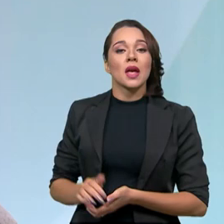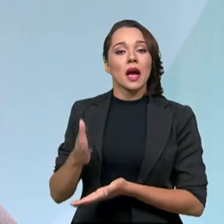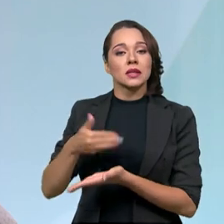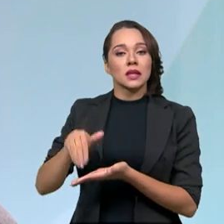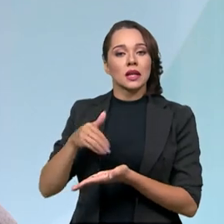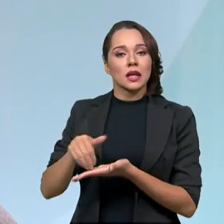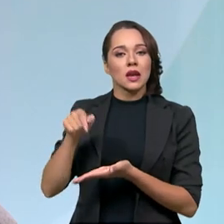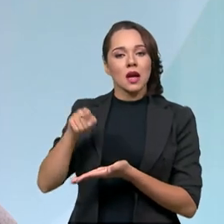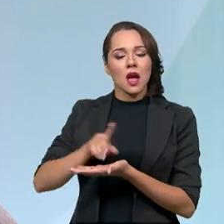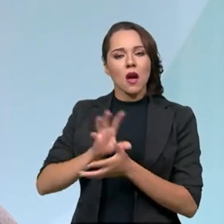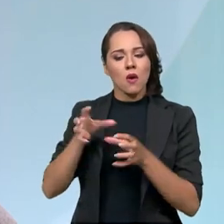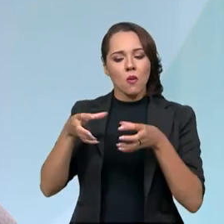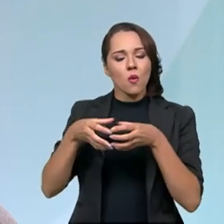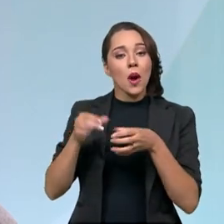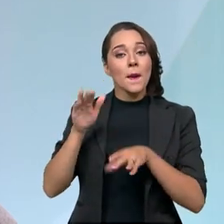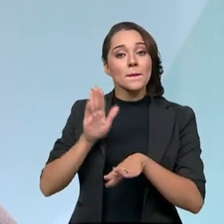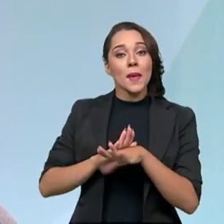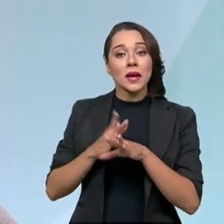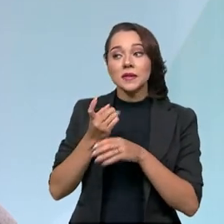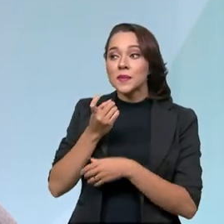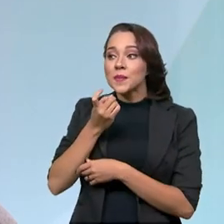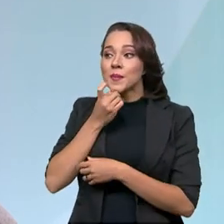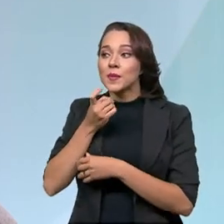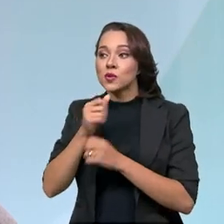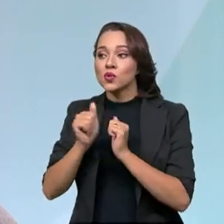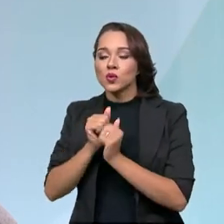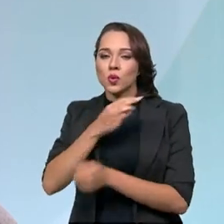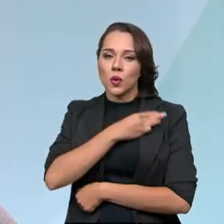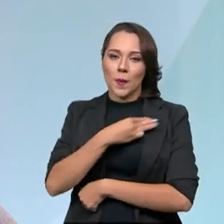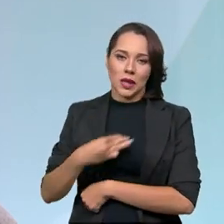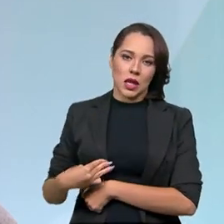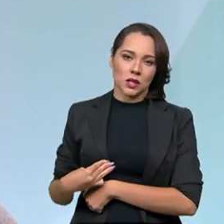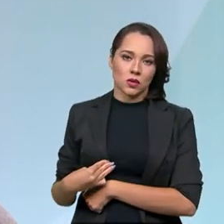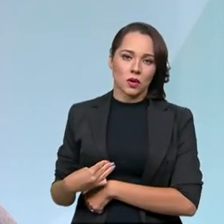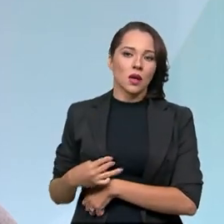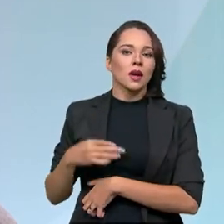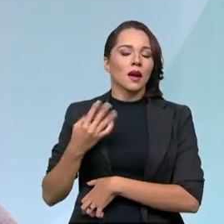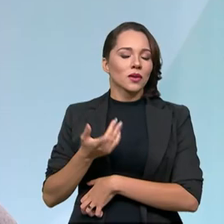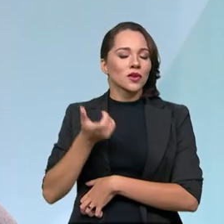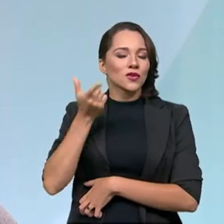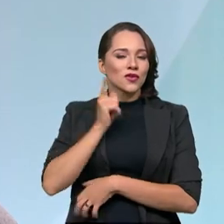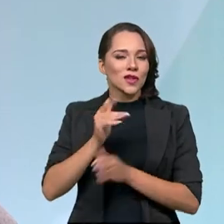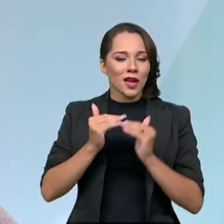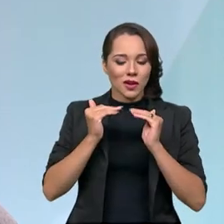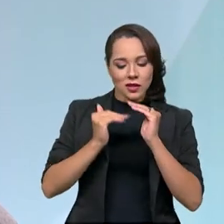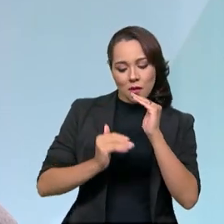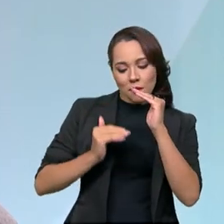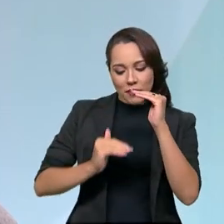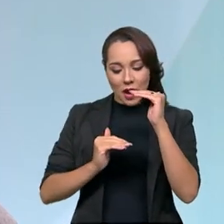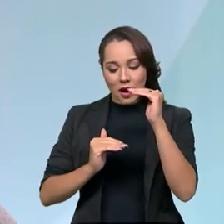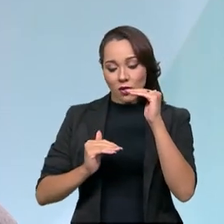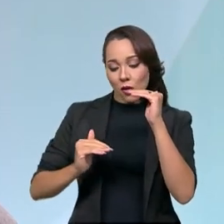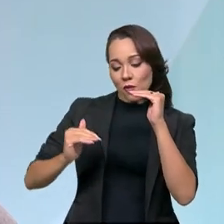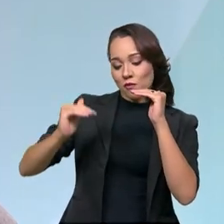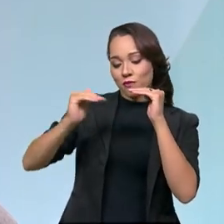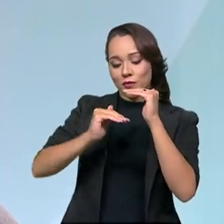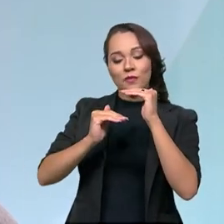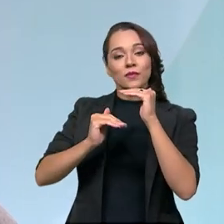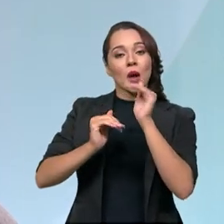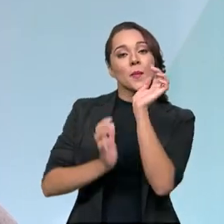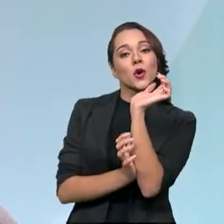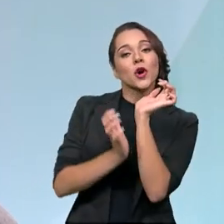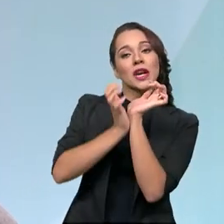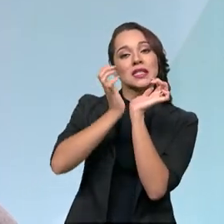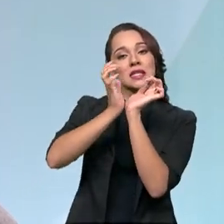secretaria é uma unidade que está mais próxima ao ministro. Então, a gente vence uma etapa hierárquica, uma etapa burocrática.